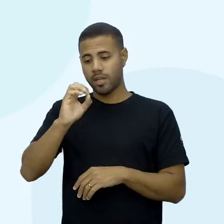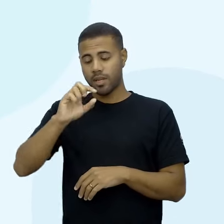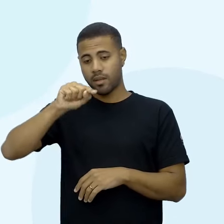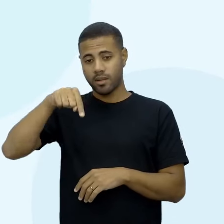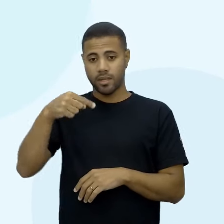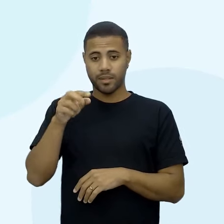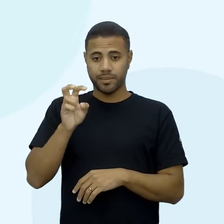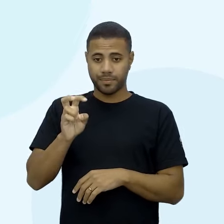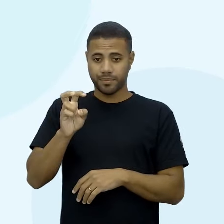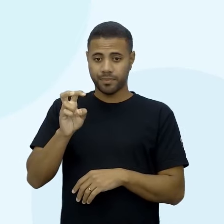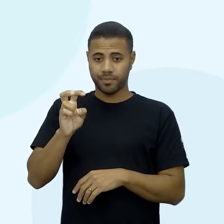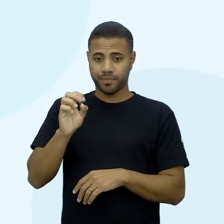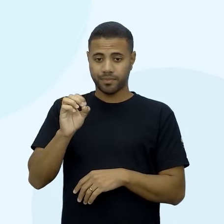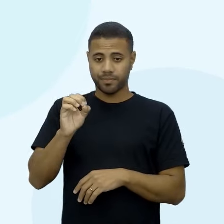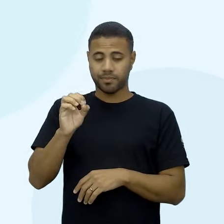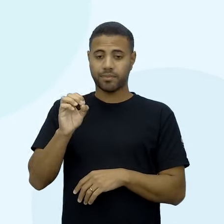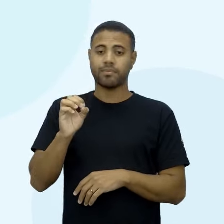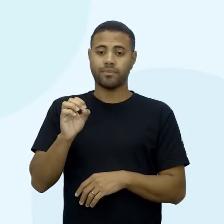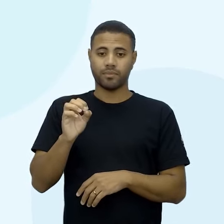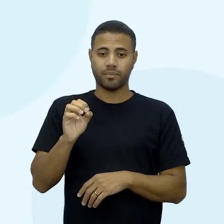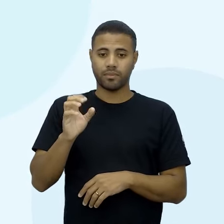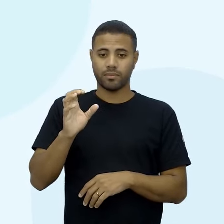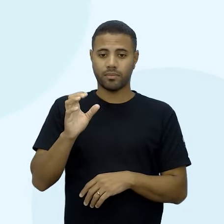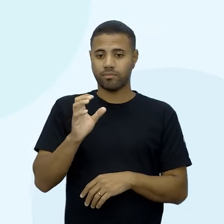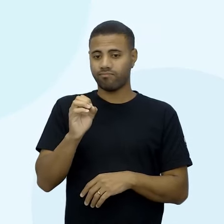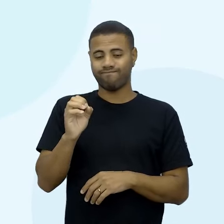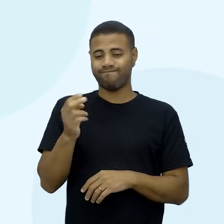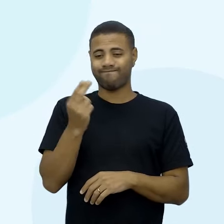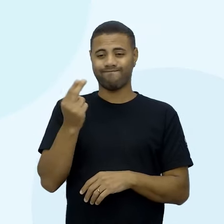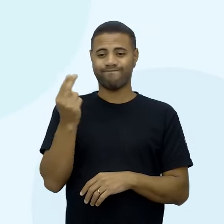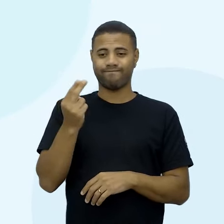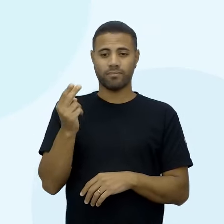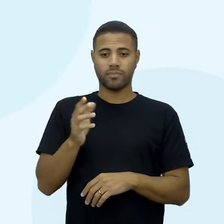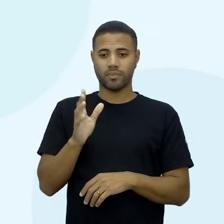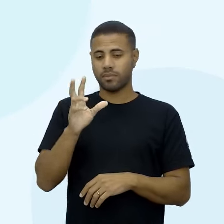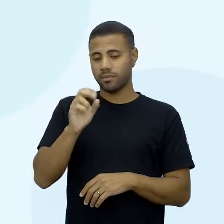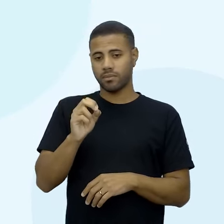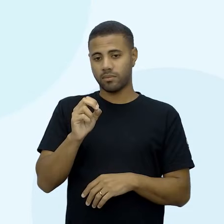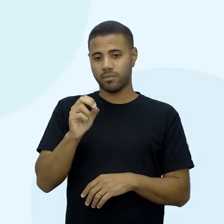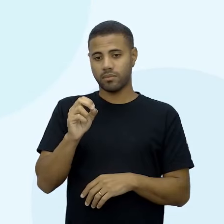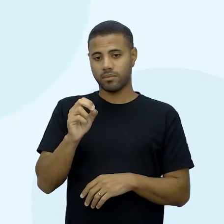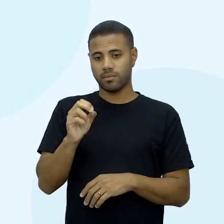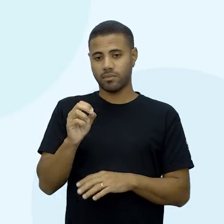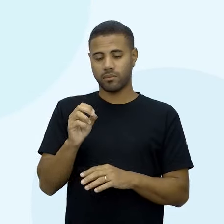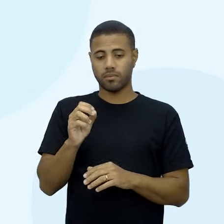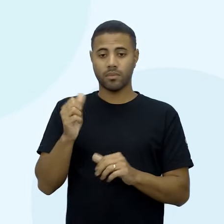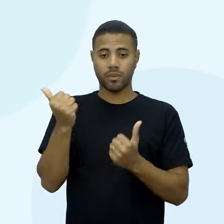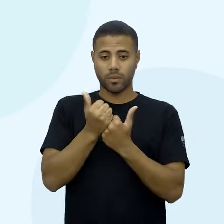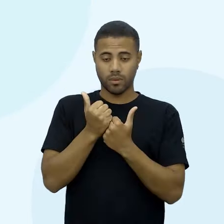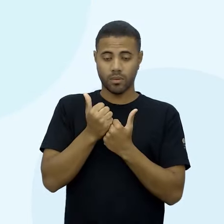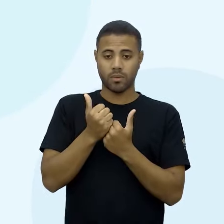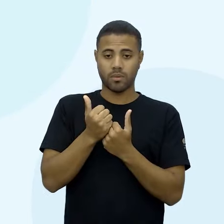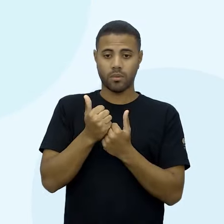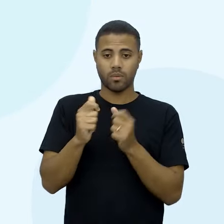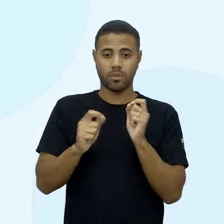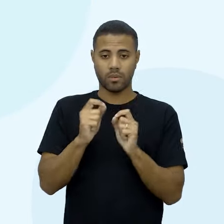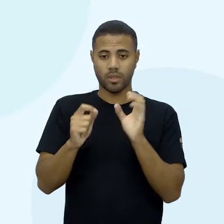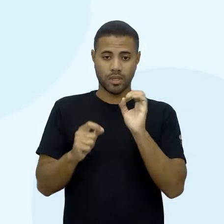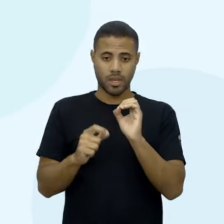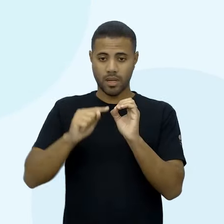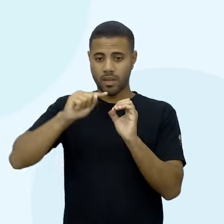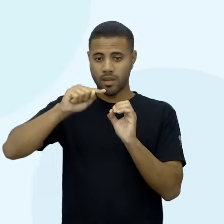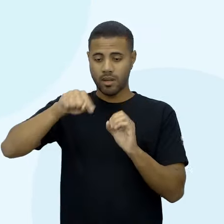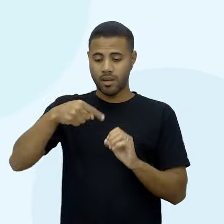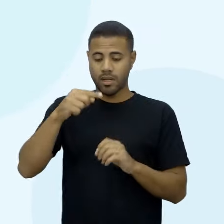,50, esse 0 aí é desnecessário, como vocês sabem. E aí, na fórmula, na substituição, eu vou usar o 0